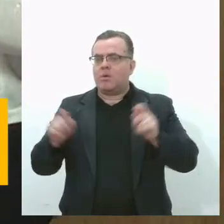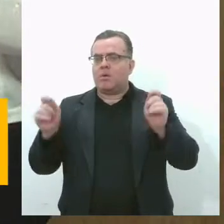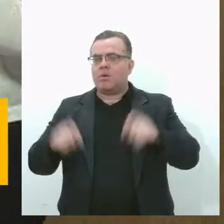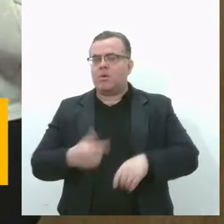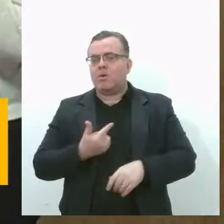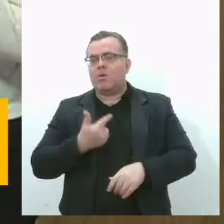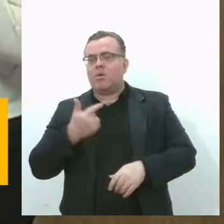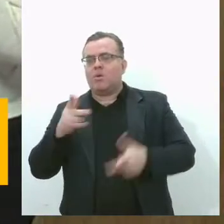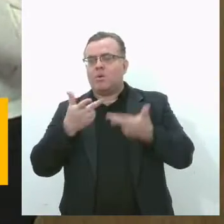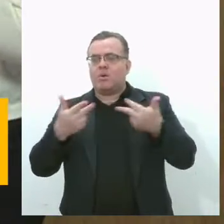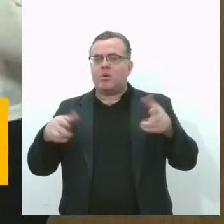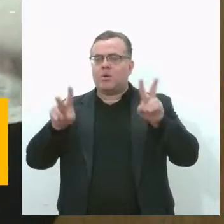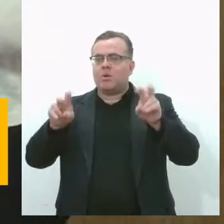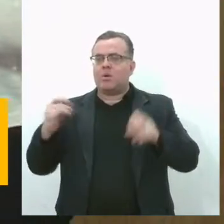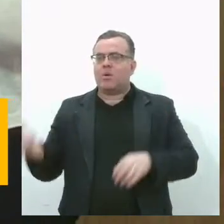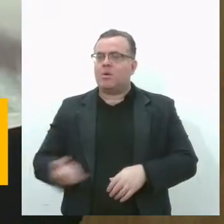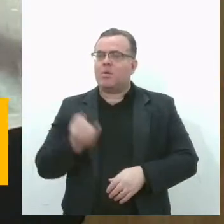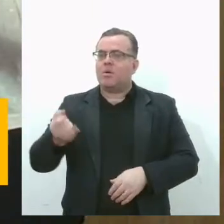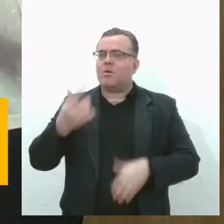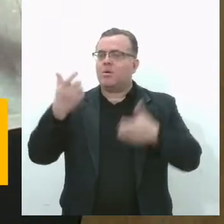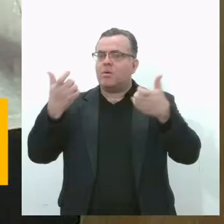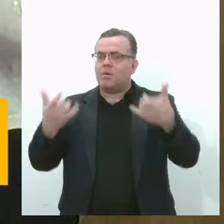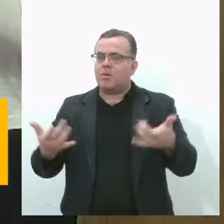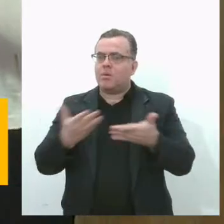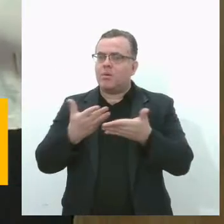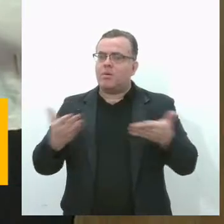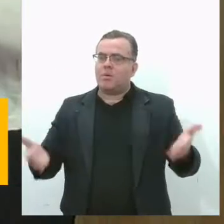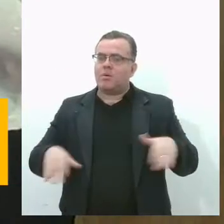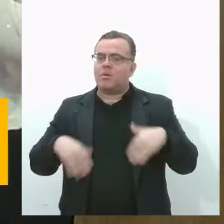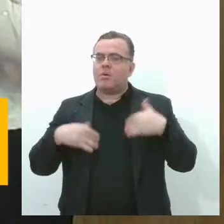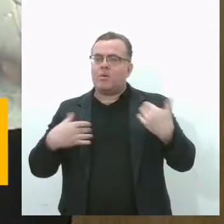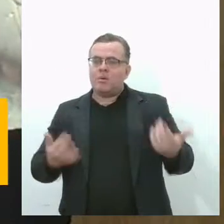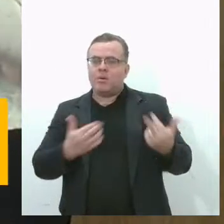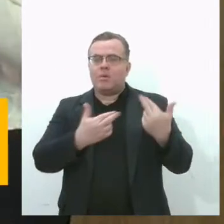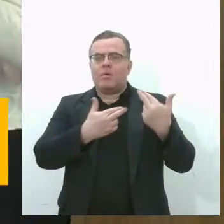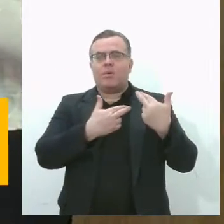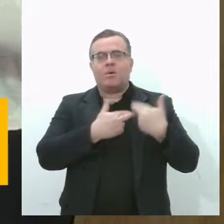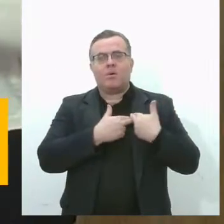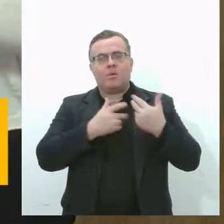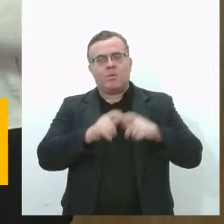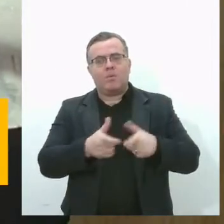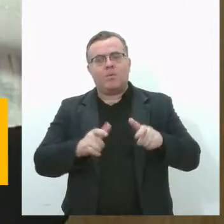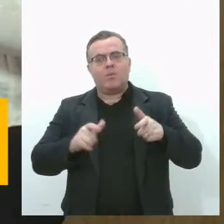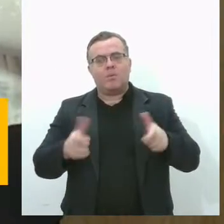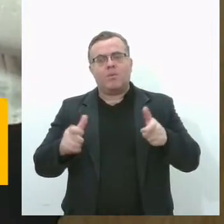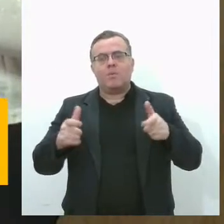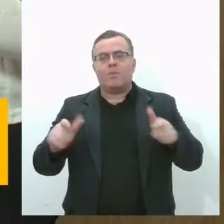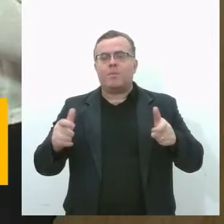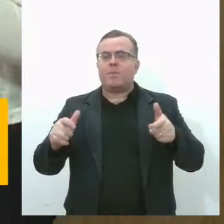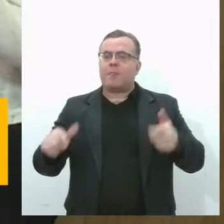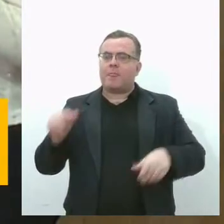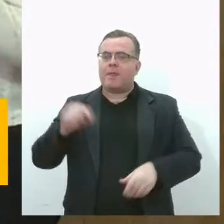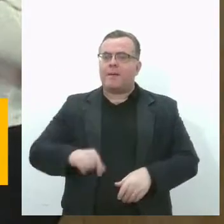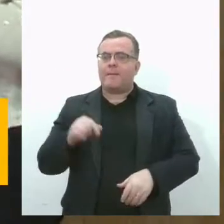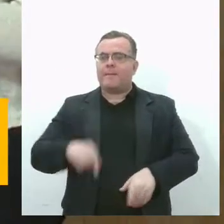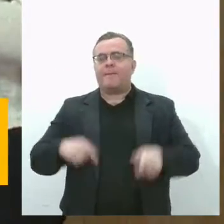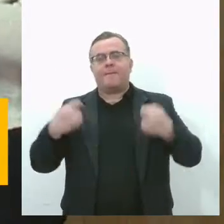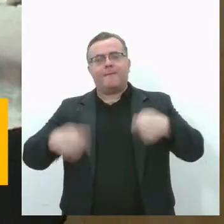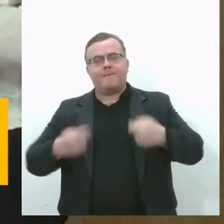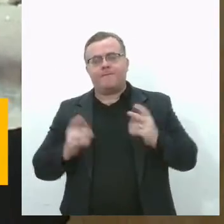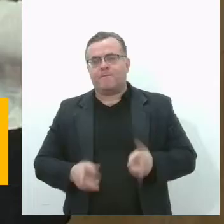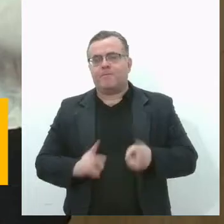interessante também a gente falar, né, é a respeito desse crescimento, acredito que as leis devam também estar